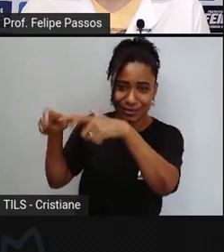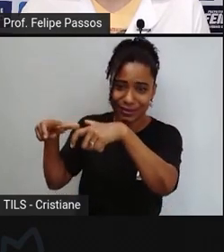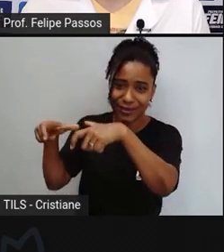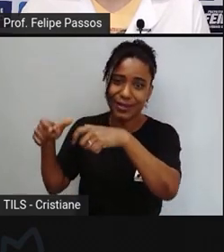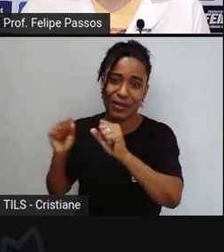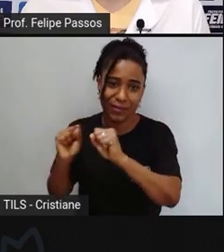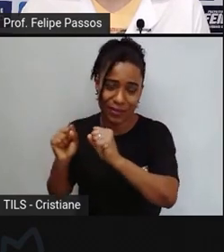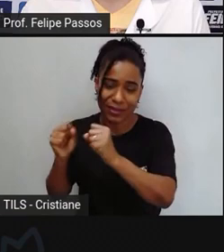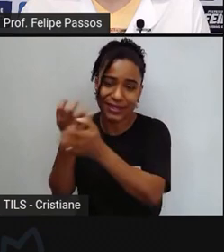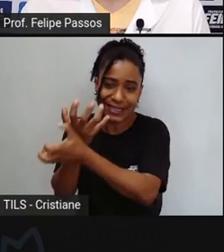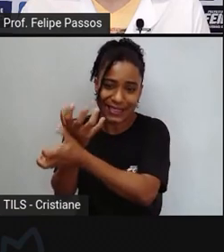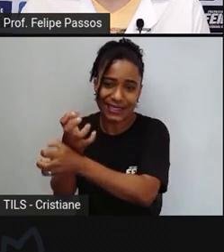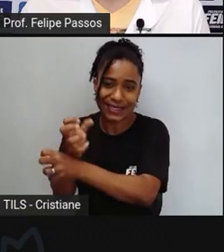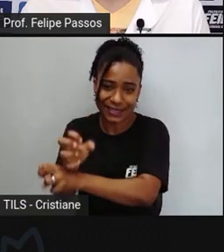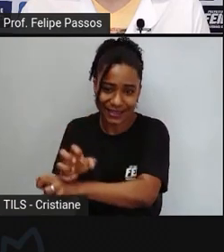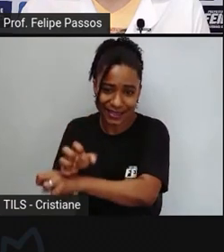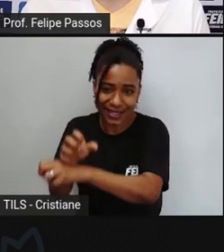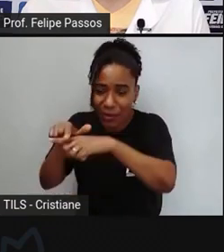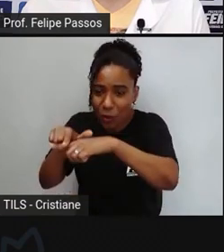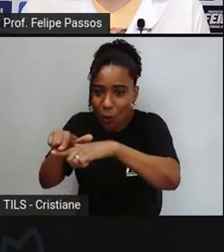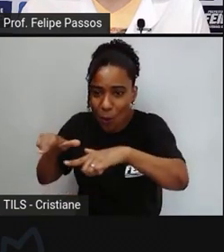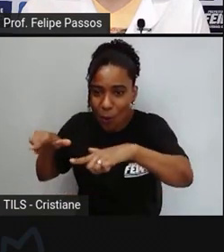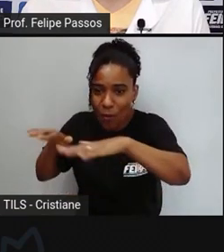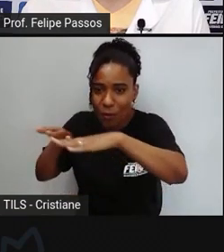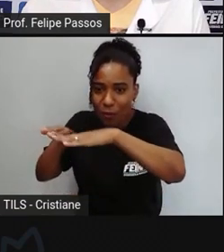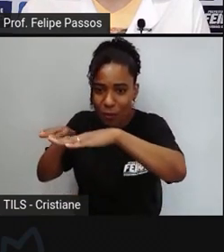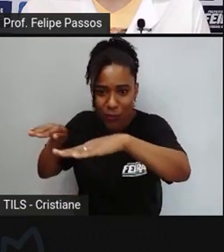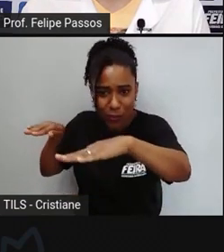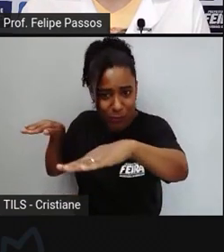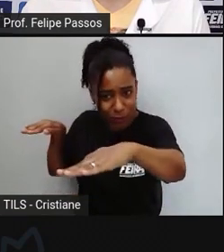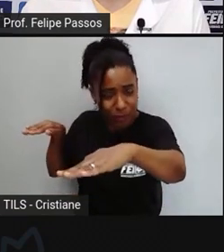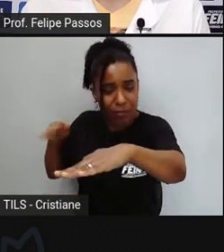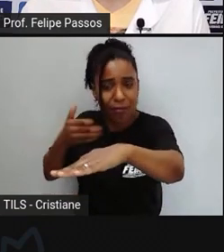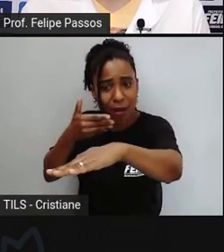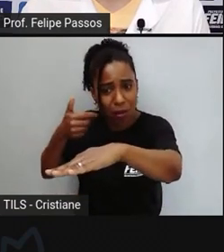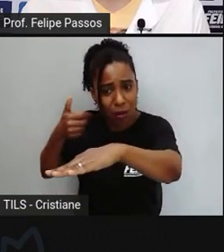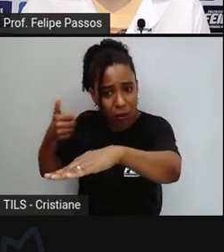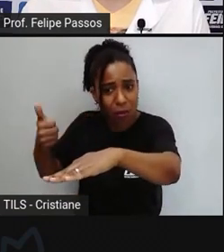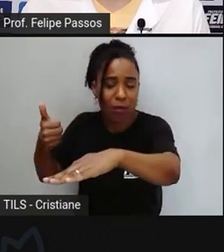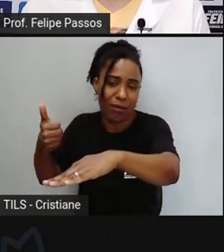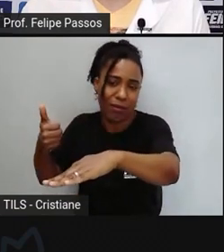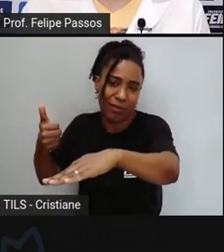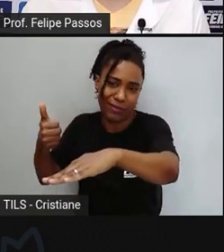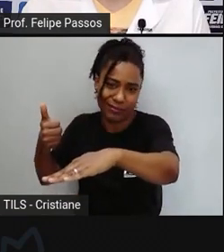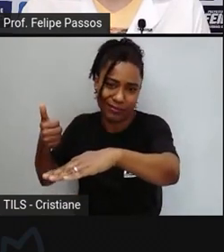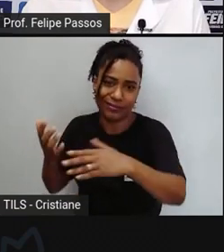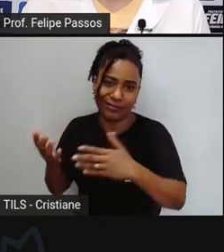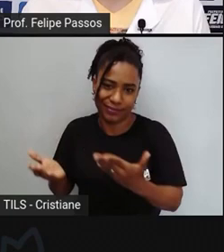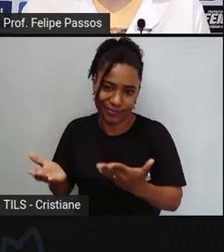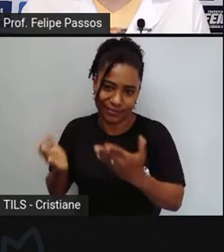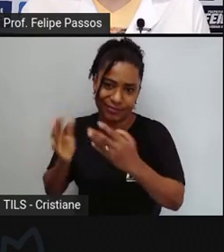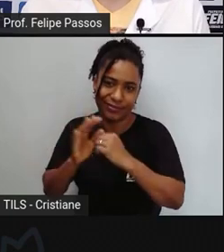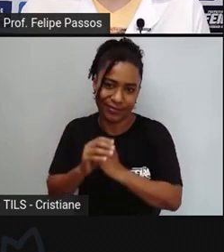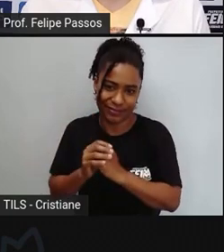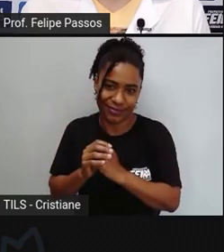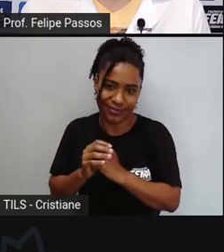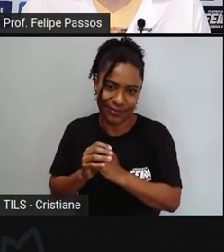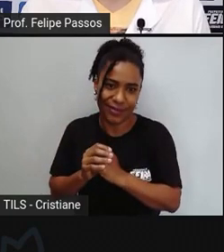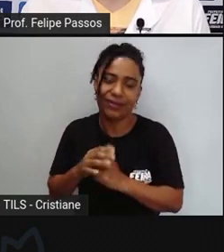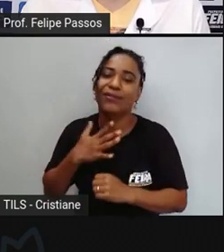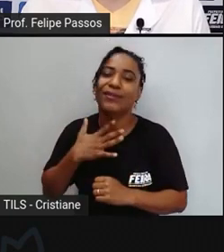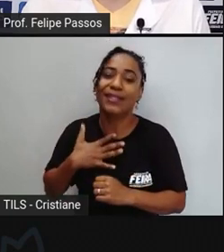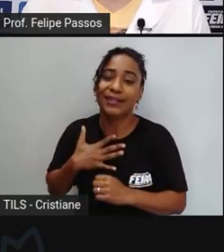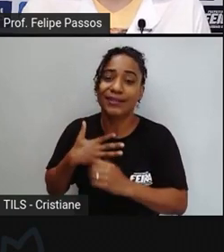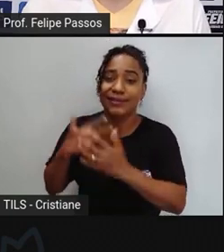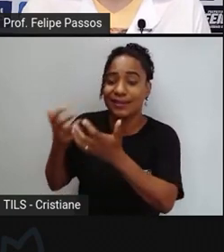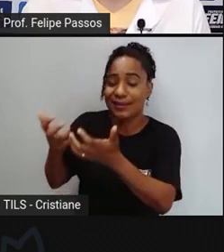seco plano adequado dependendo apenas da vontade